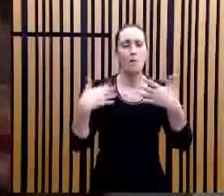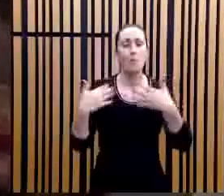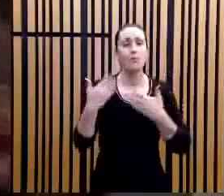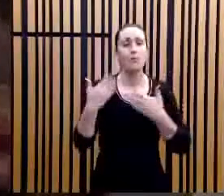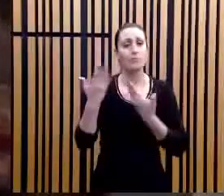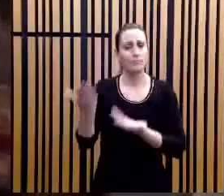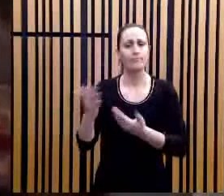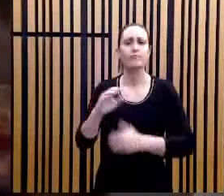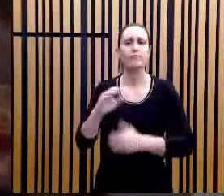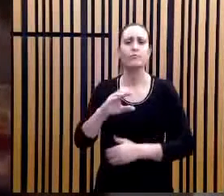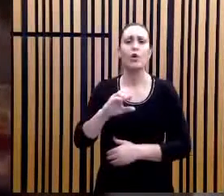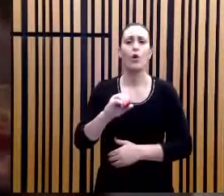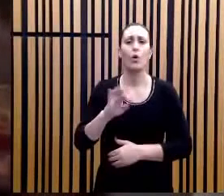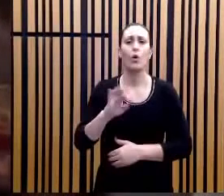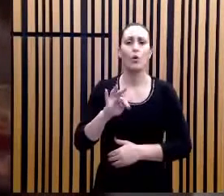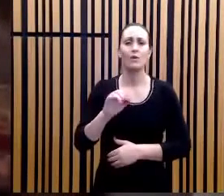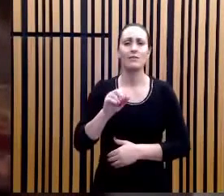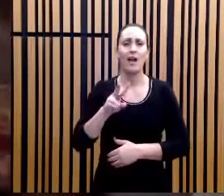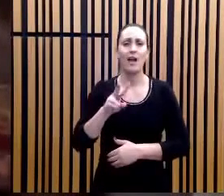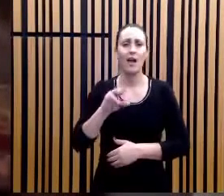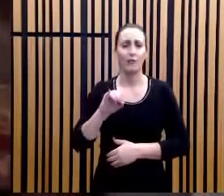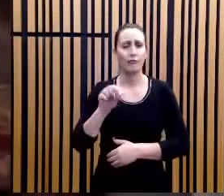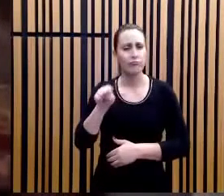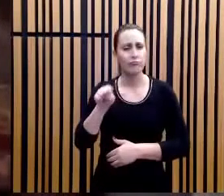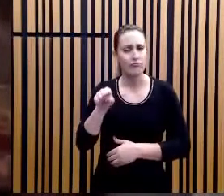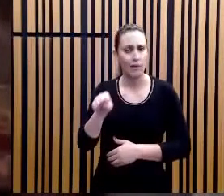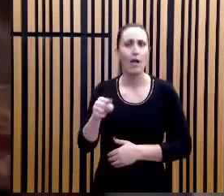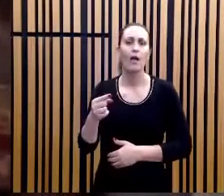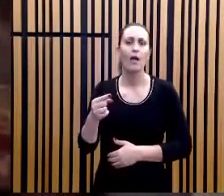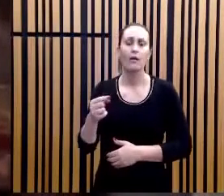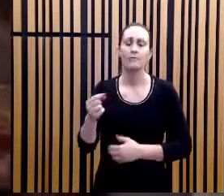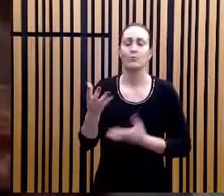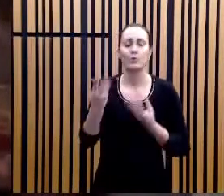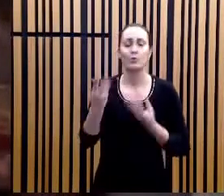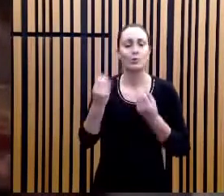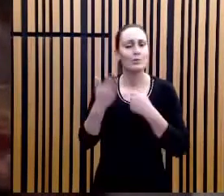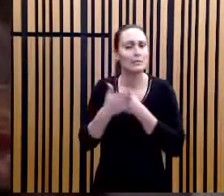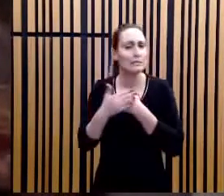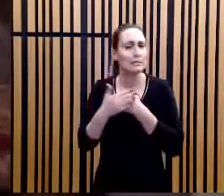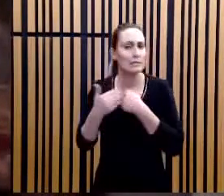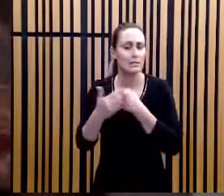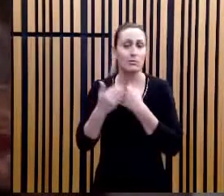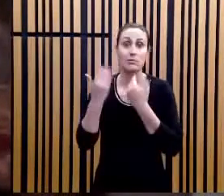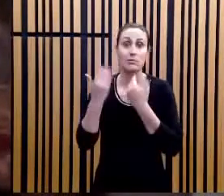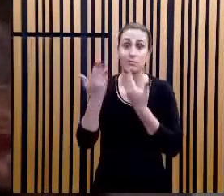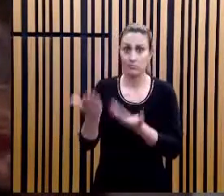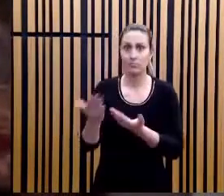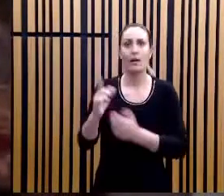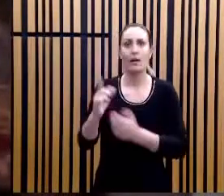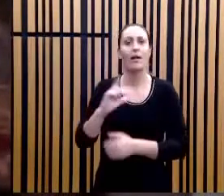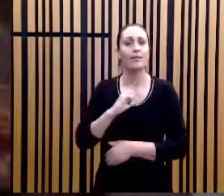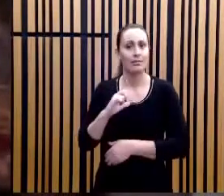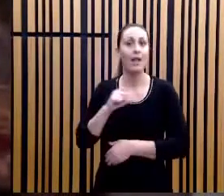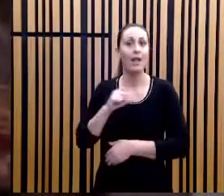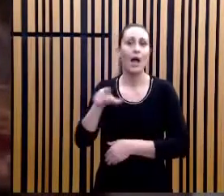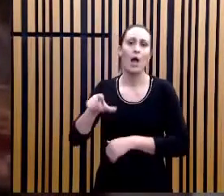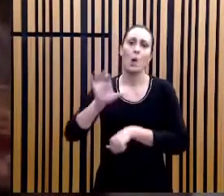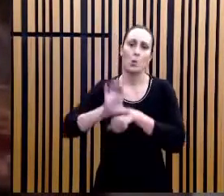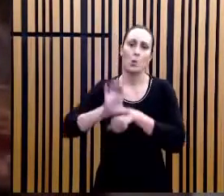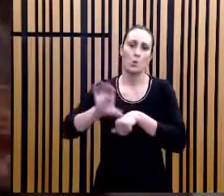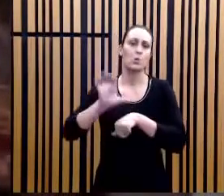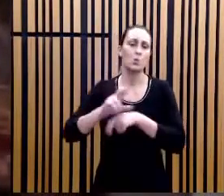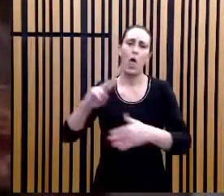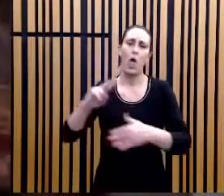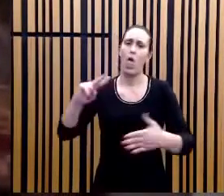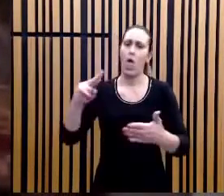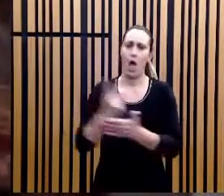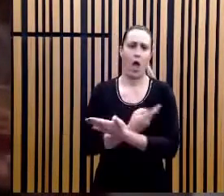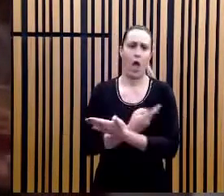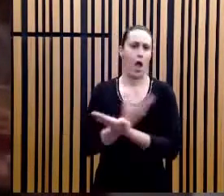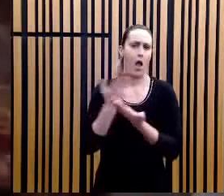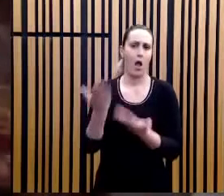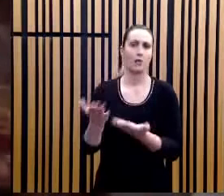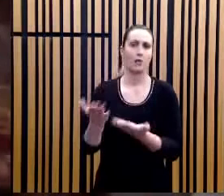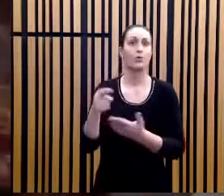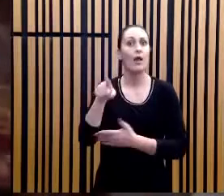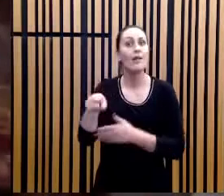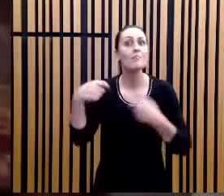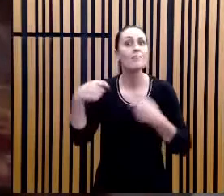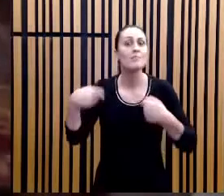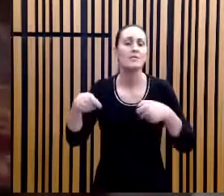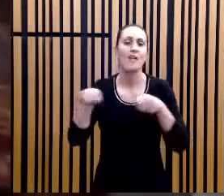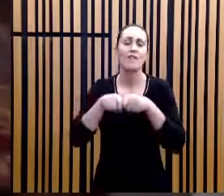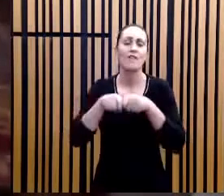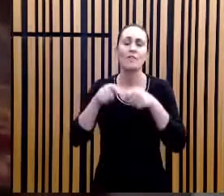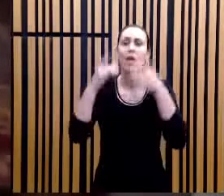nosso mestre de cerimônias, querido, estava participando desse papo agora, que o Otávio está no curso errado. O Otávio tem que fazer artes